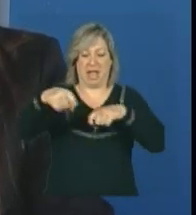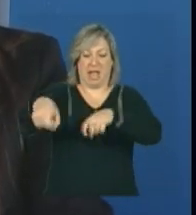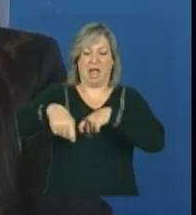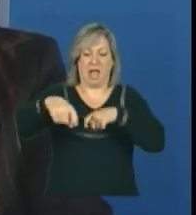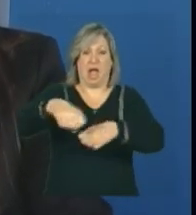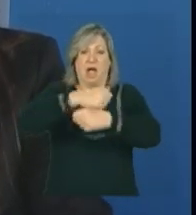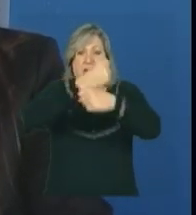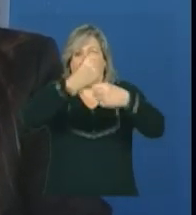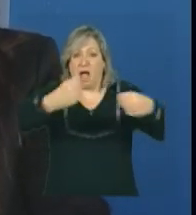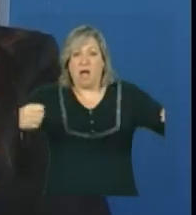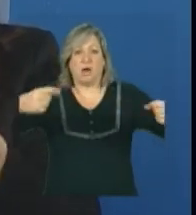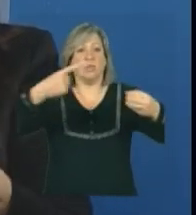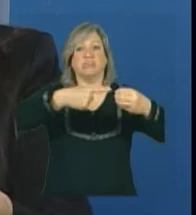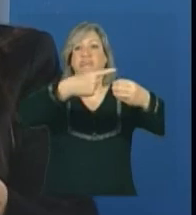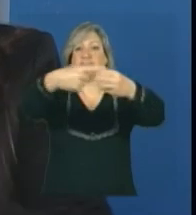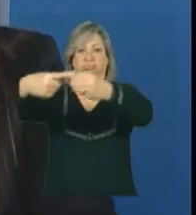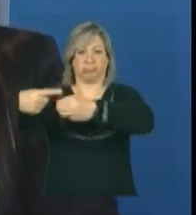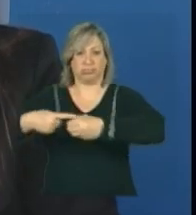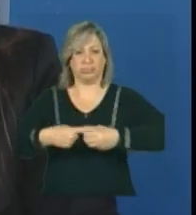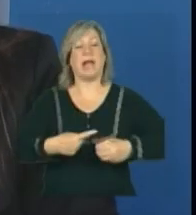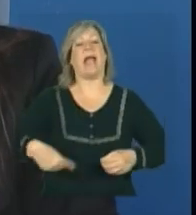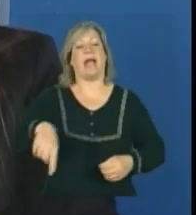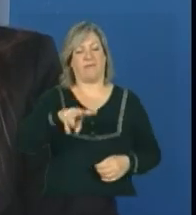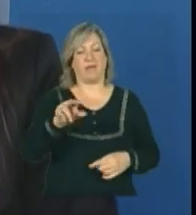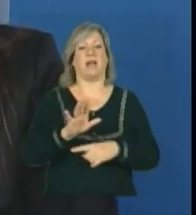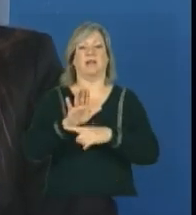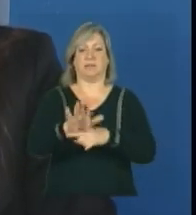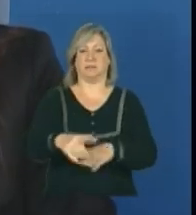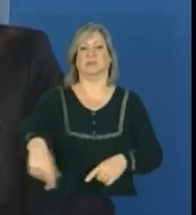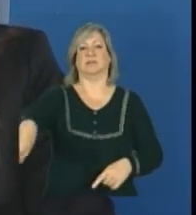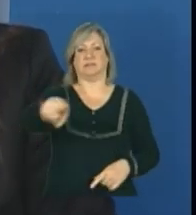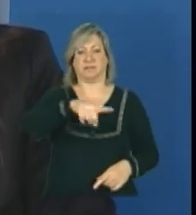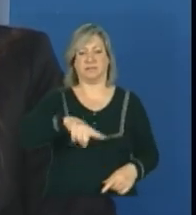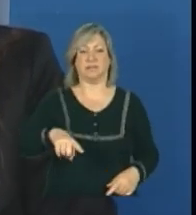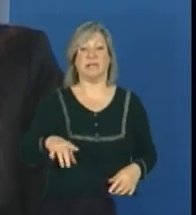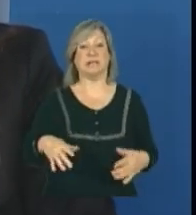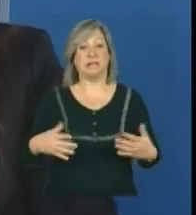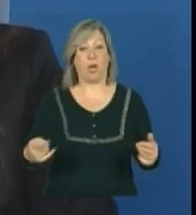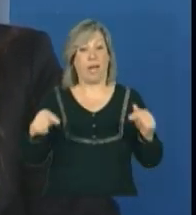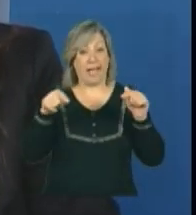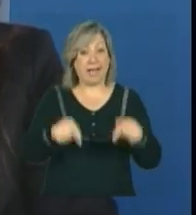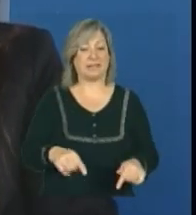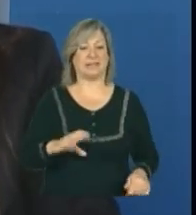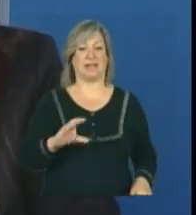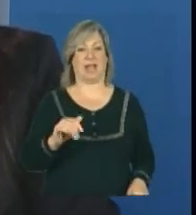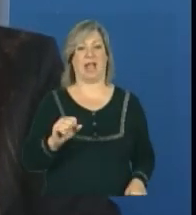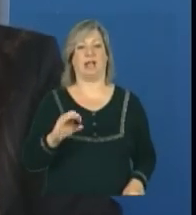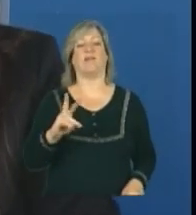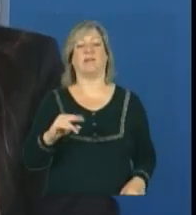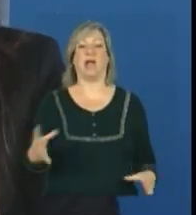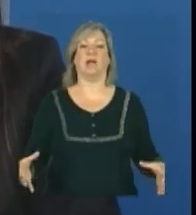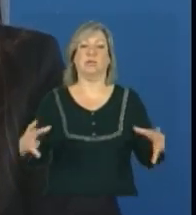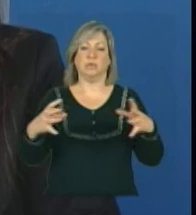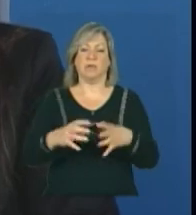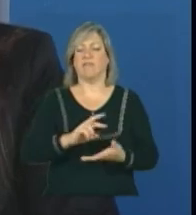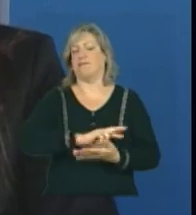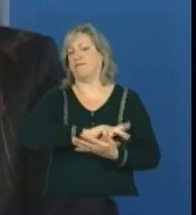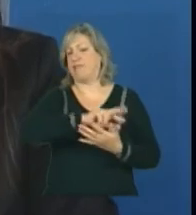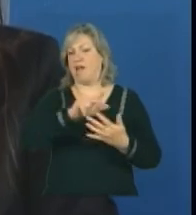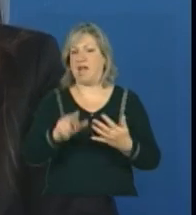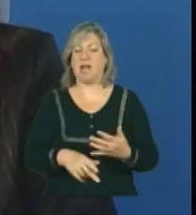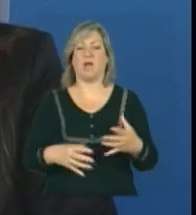ele será contemplado. E aí, neste caso, nós vamos incluir várias comunidades